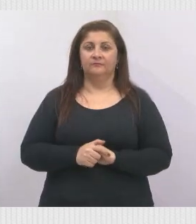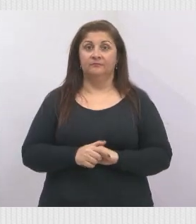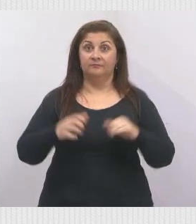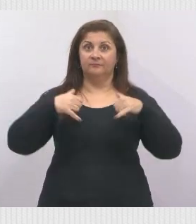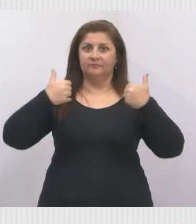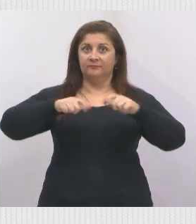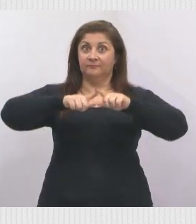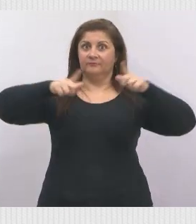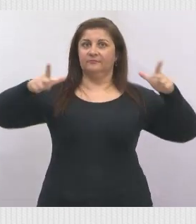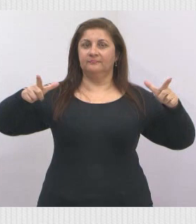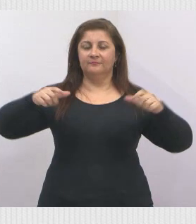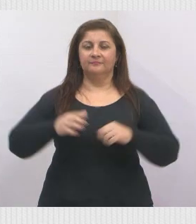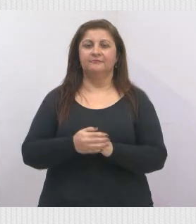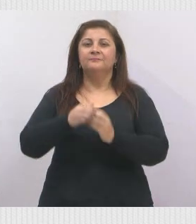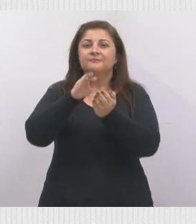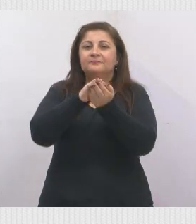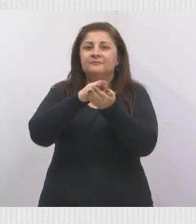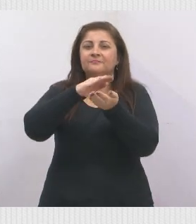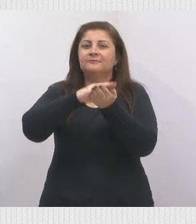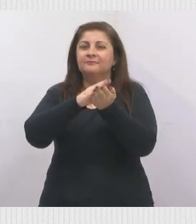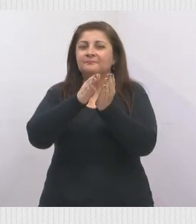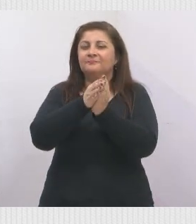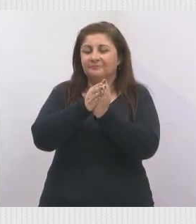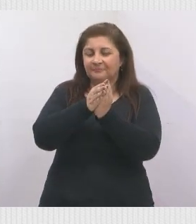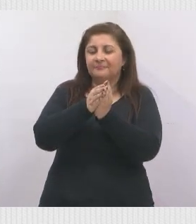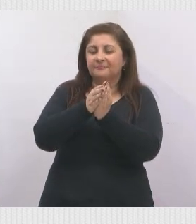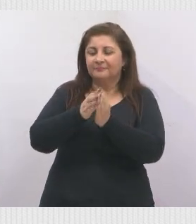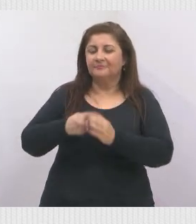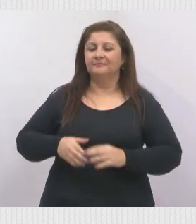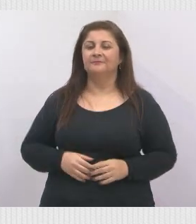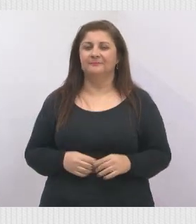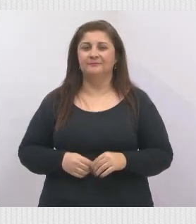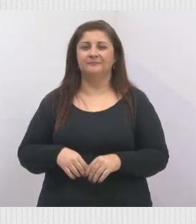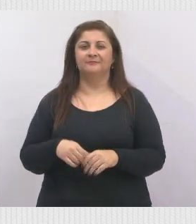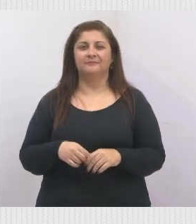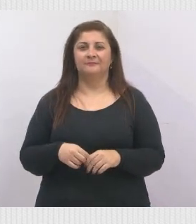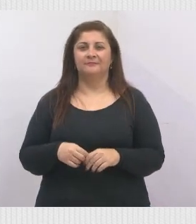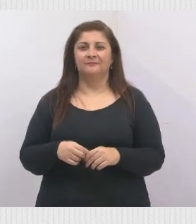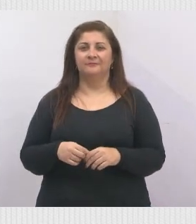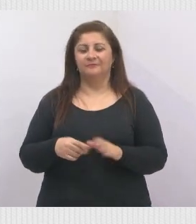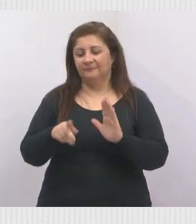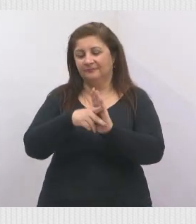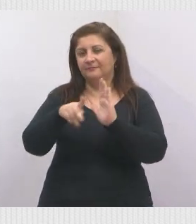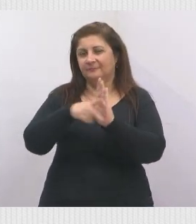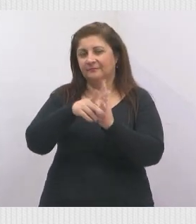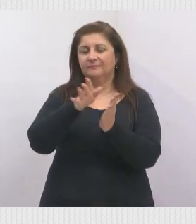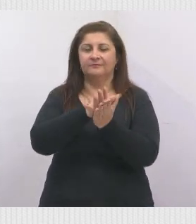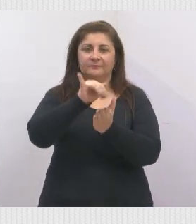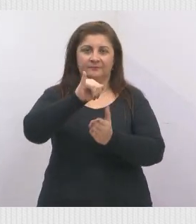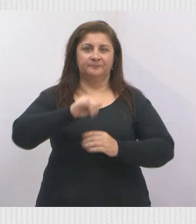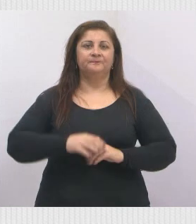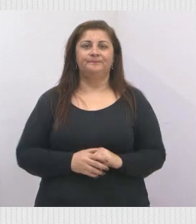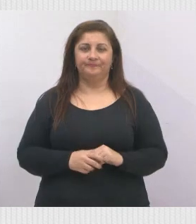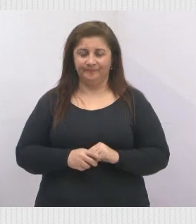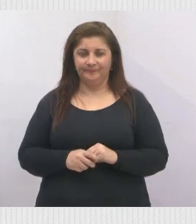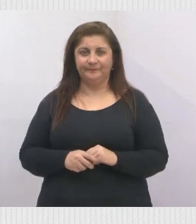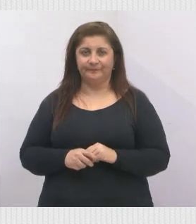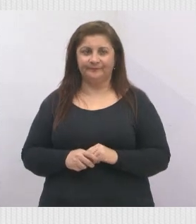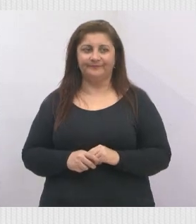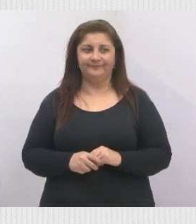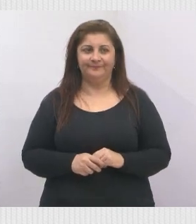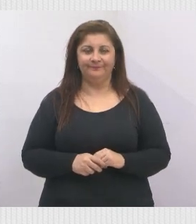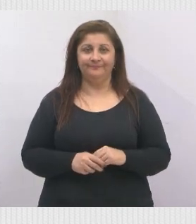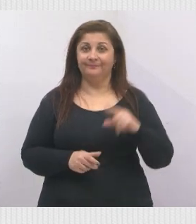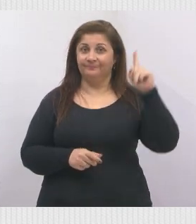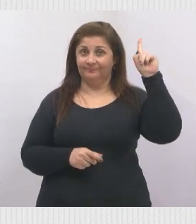evento. Bolinho Caipira, que é a nossa tradição na cidade de Jacareí, está na agenda